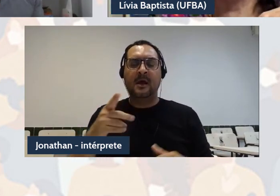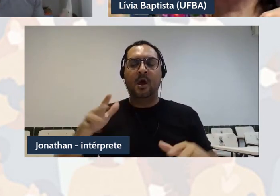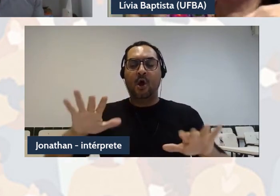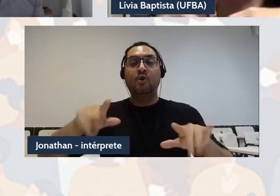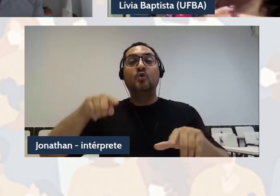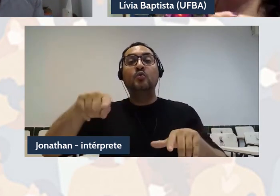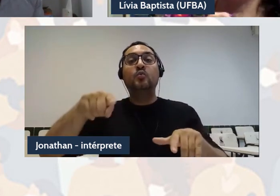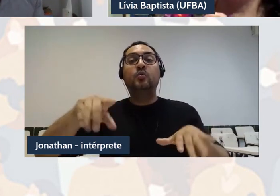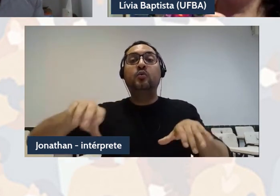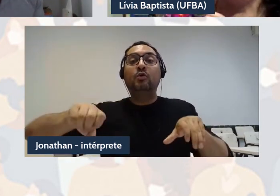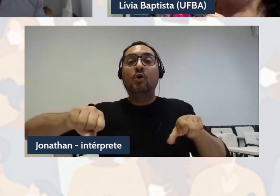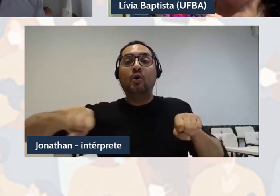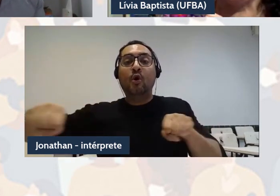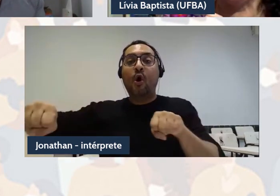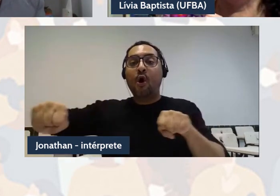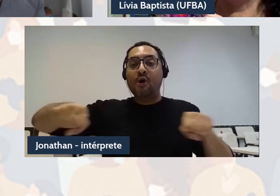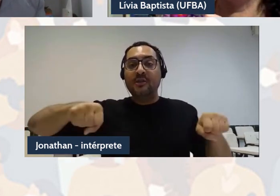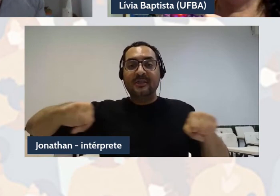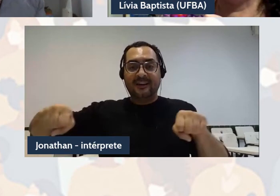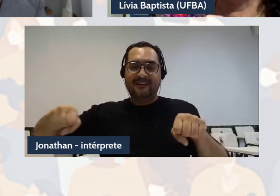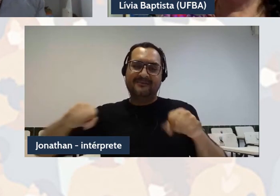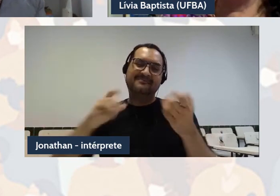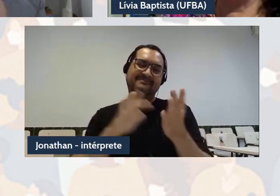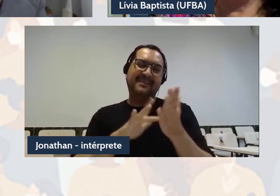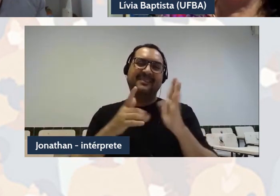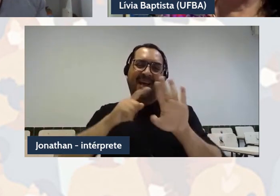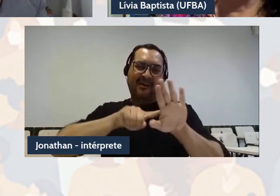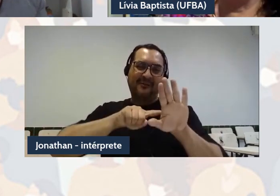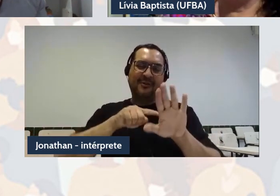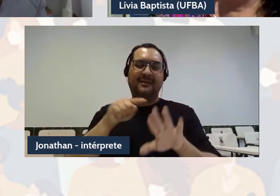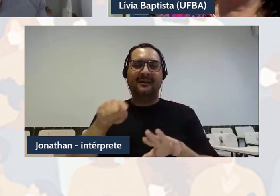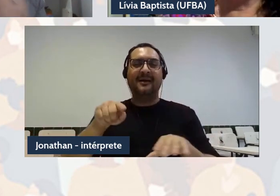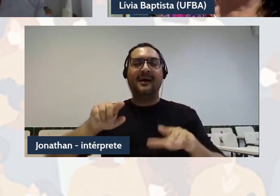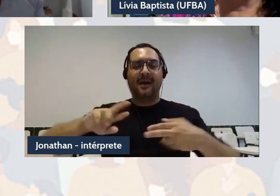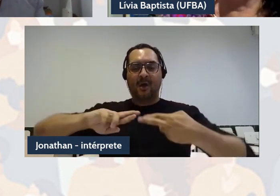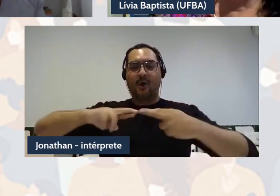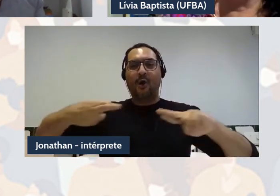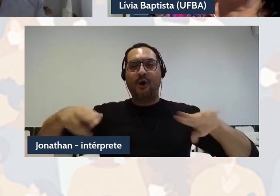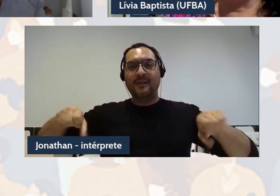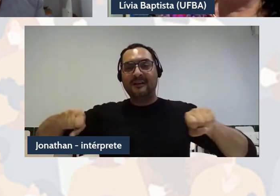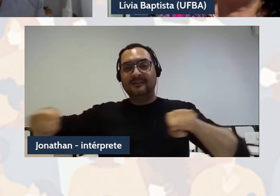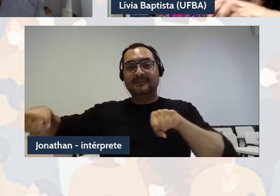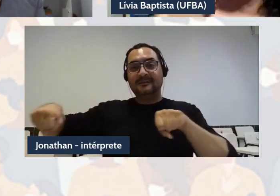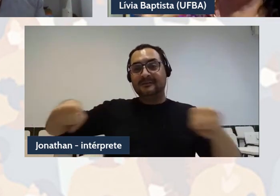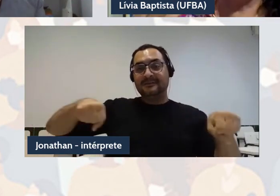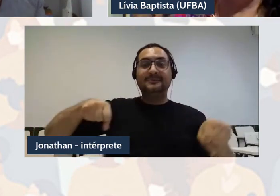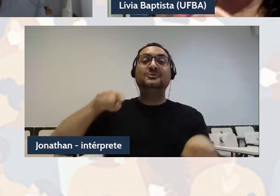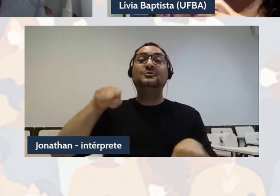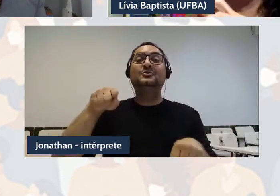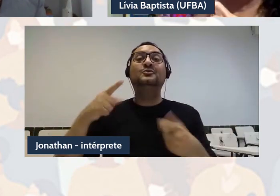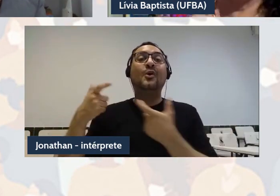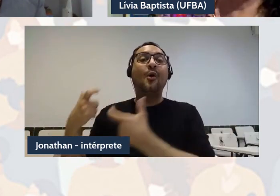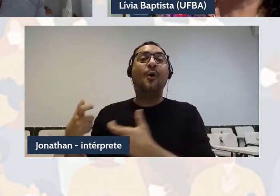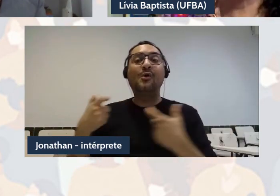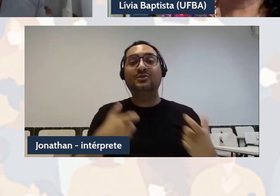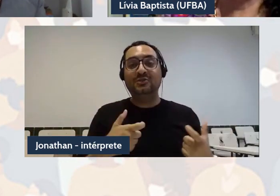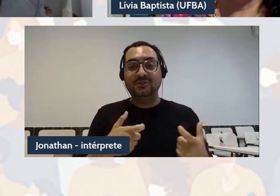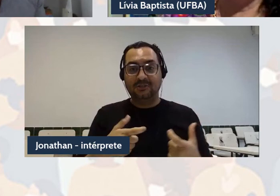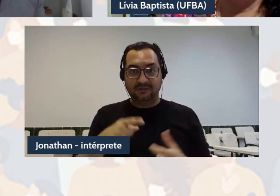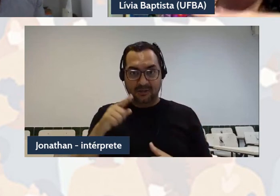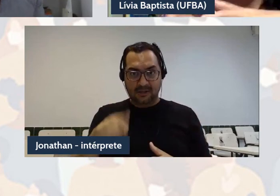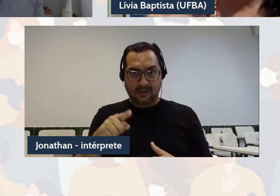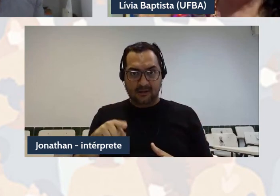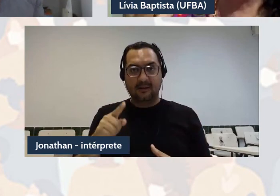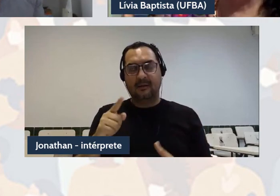que você está puxando essa corda, né, então você vai ter esse movimento do decolonial, parâmetro, um discurso negacionista,